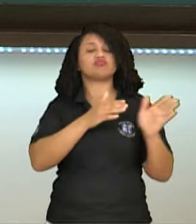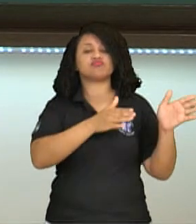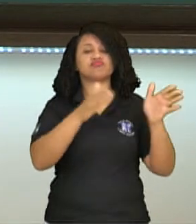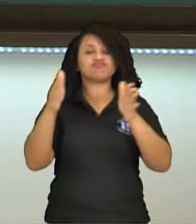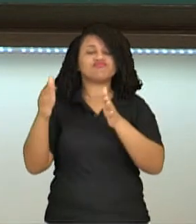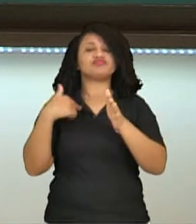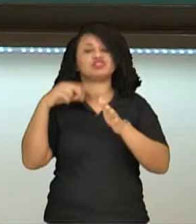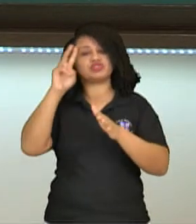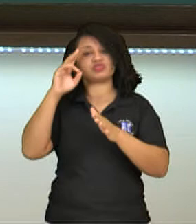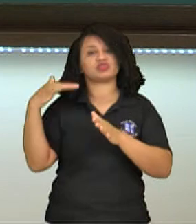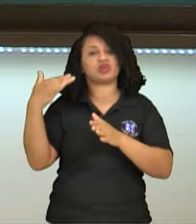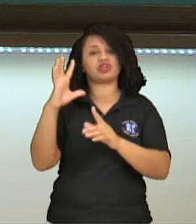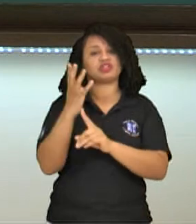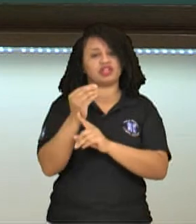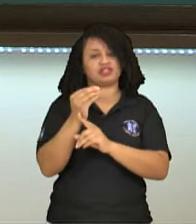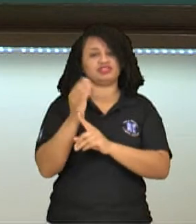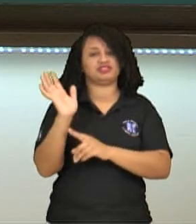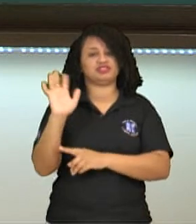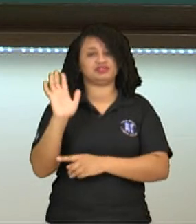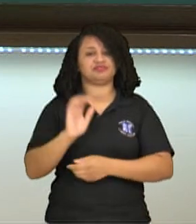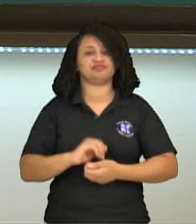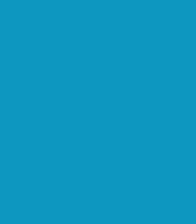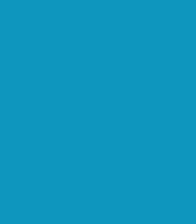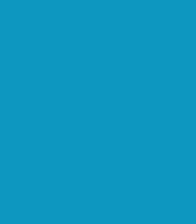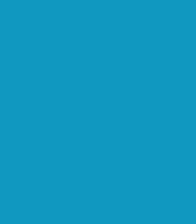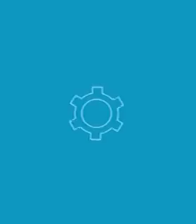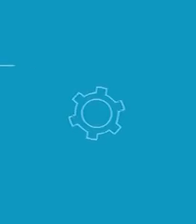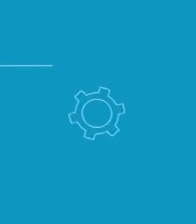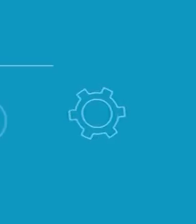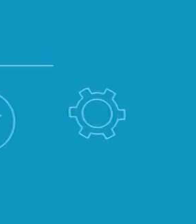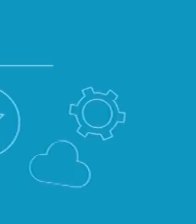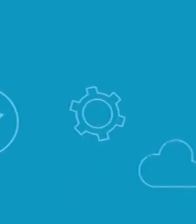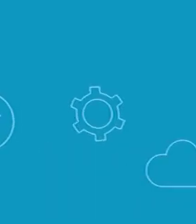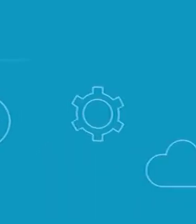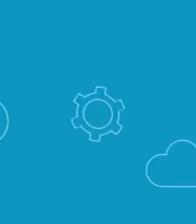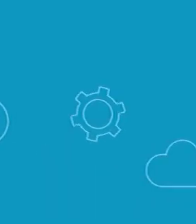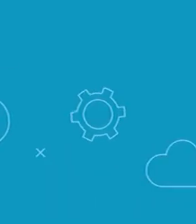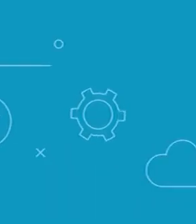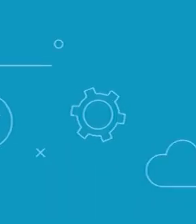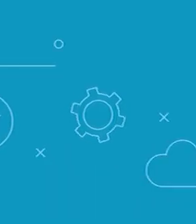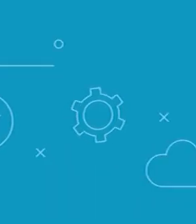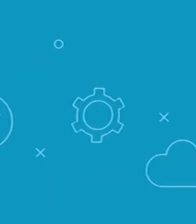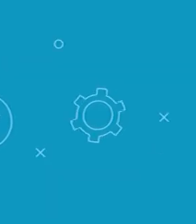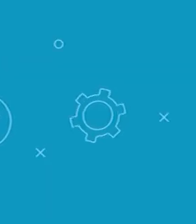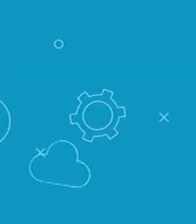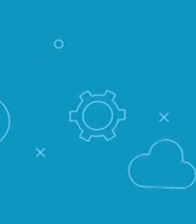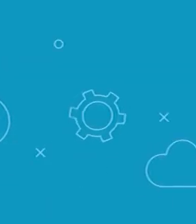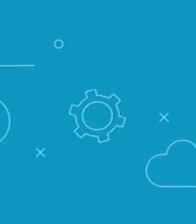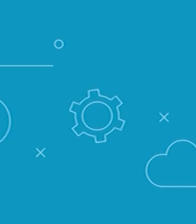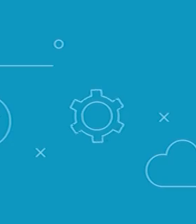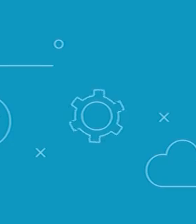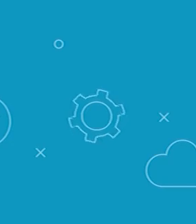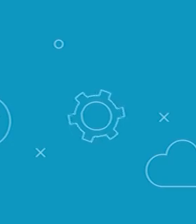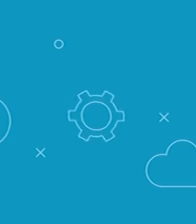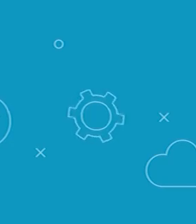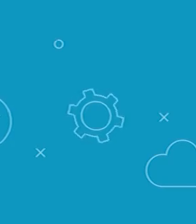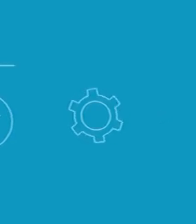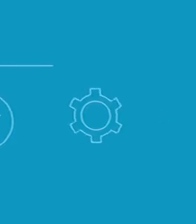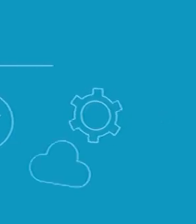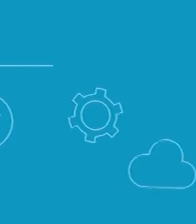que você tenha gostado e até breve. Tchau, tchau.